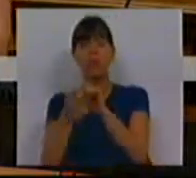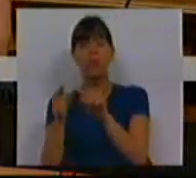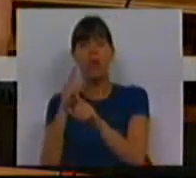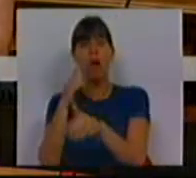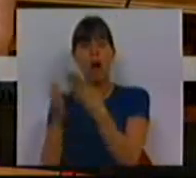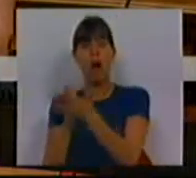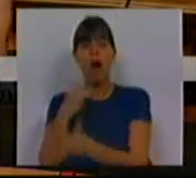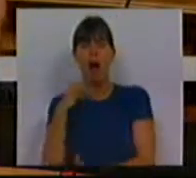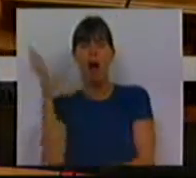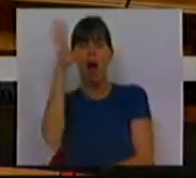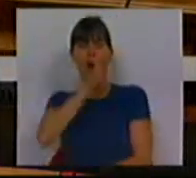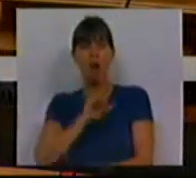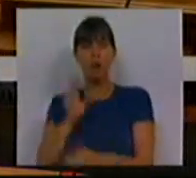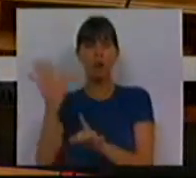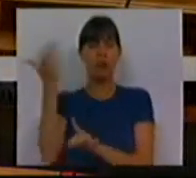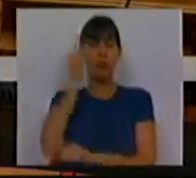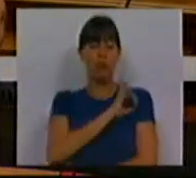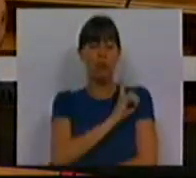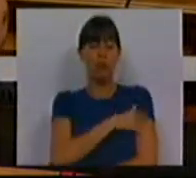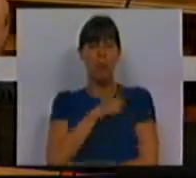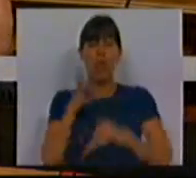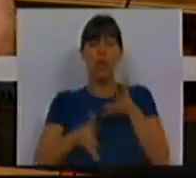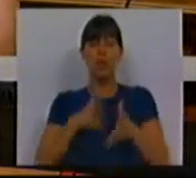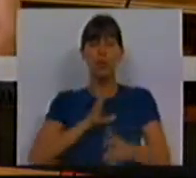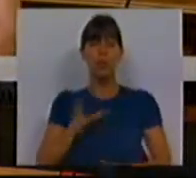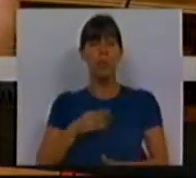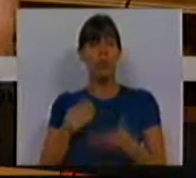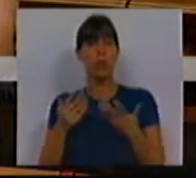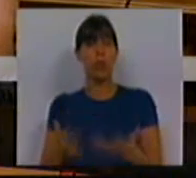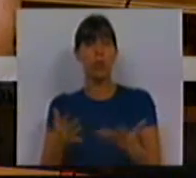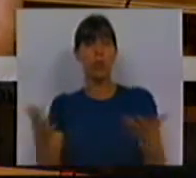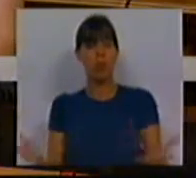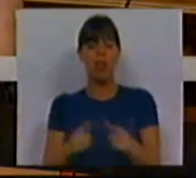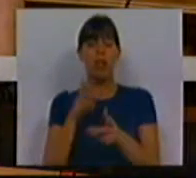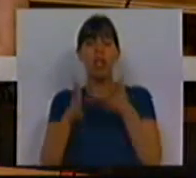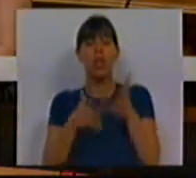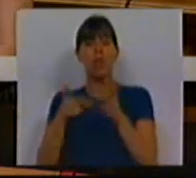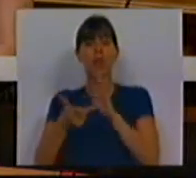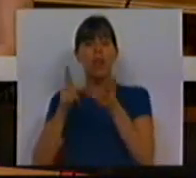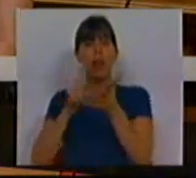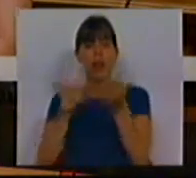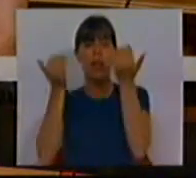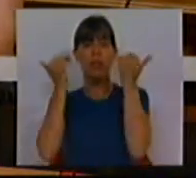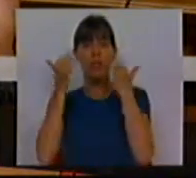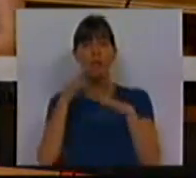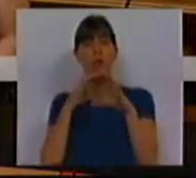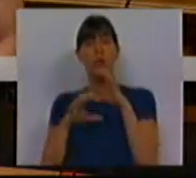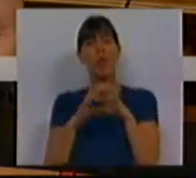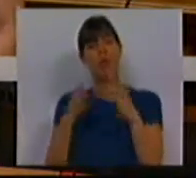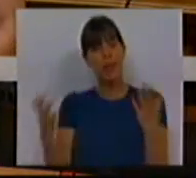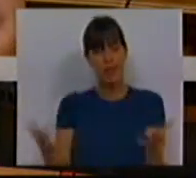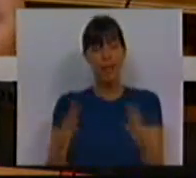continuados abusos de uma das mais poderosas indústrias do mundo atual. A indústria das tecnologias de informação e comunicação.